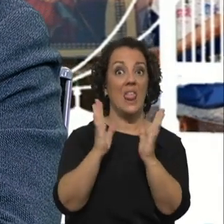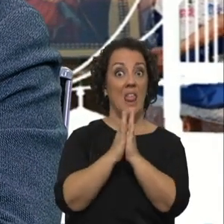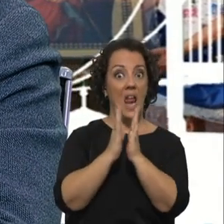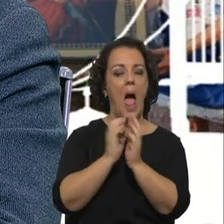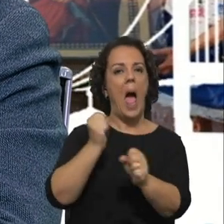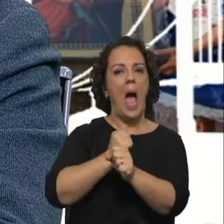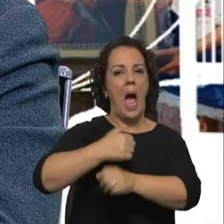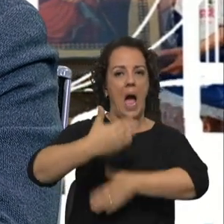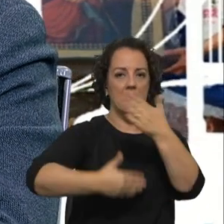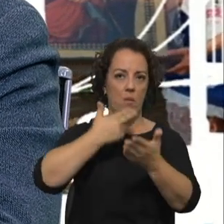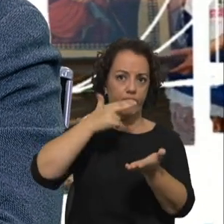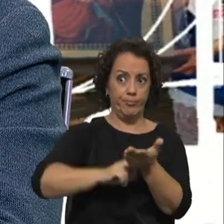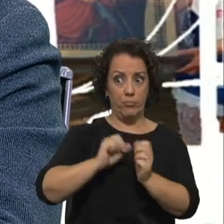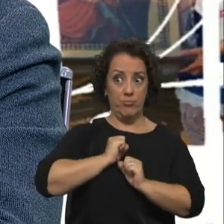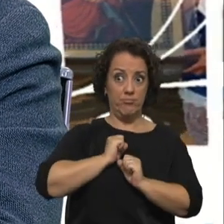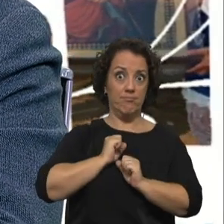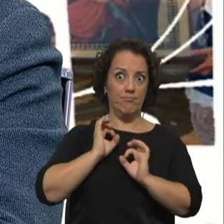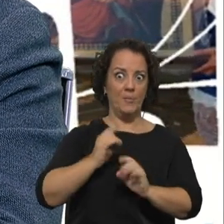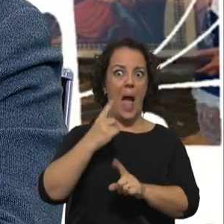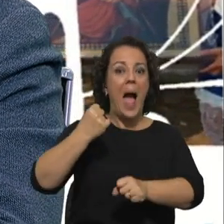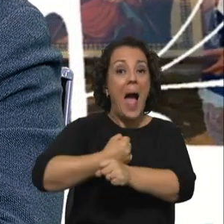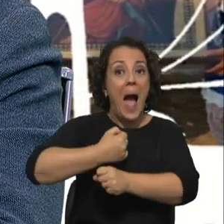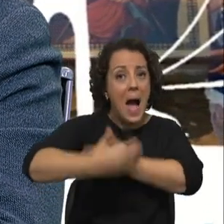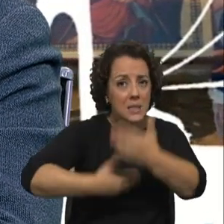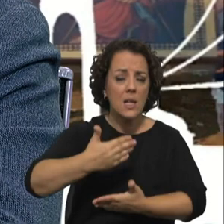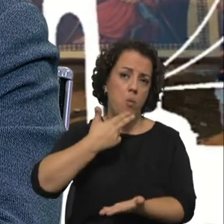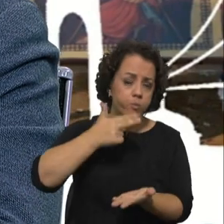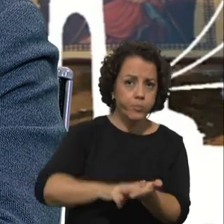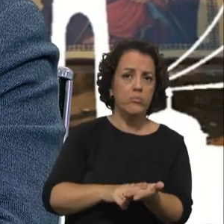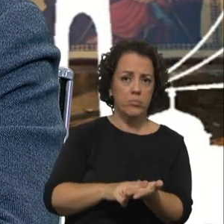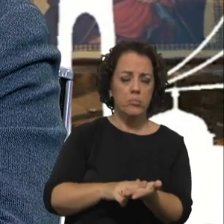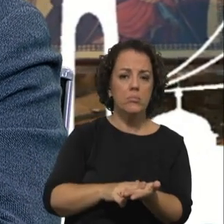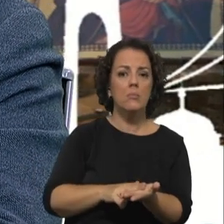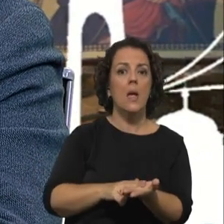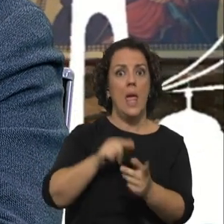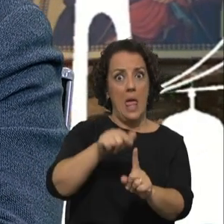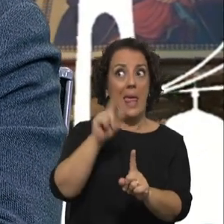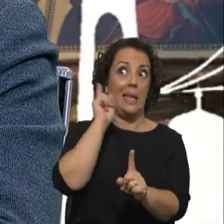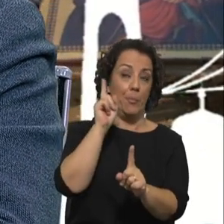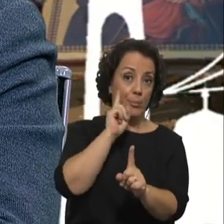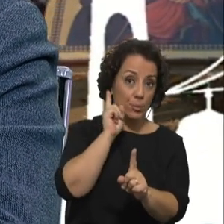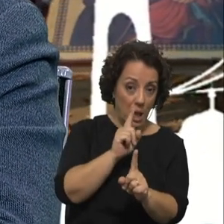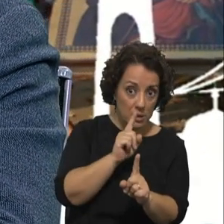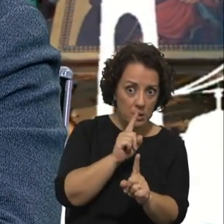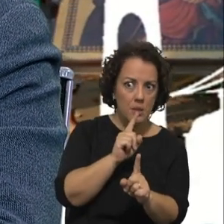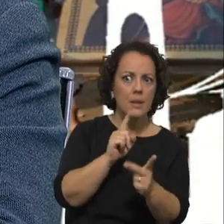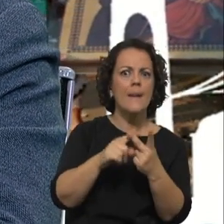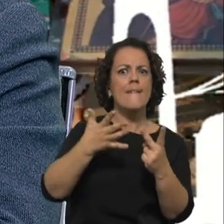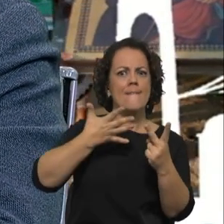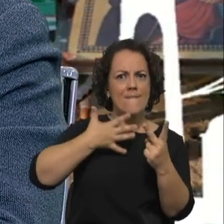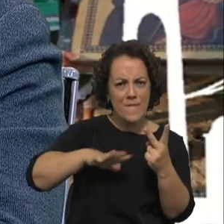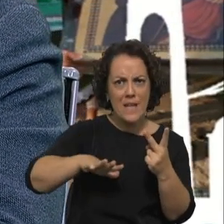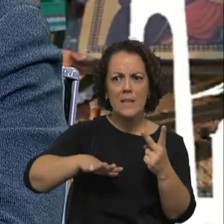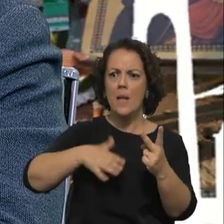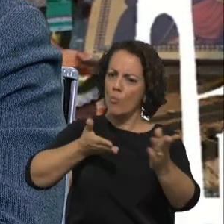movimento, ação, e é uma ação que se quer pertinente, impertinente e